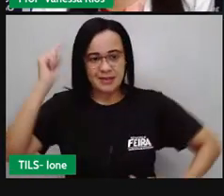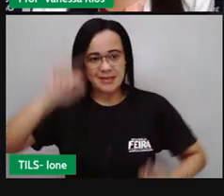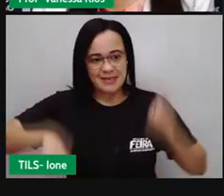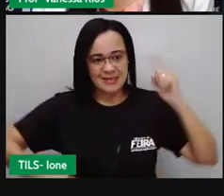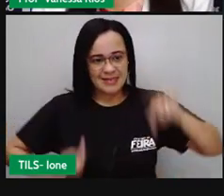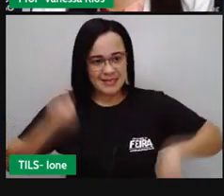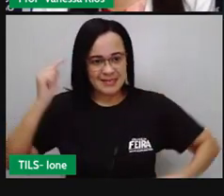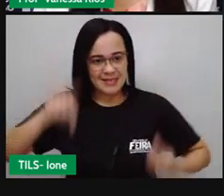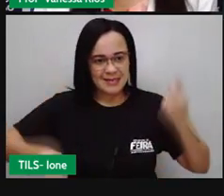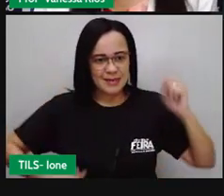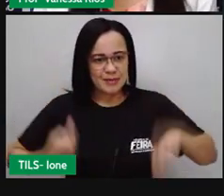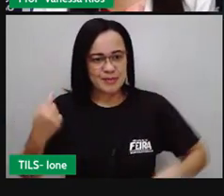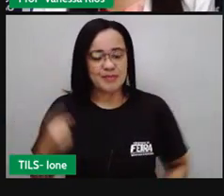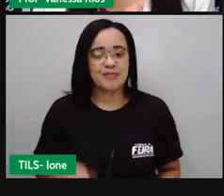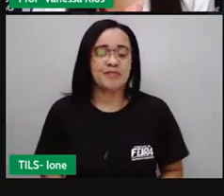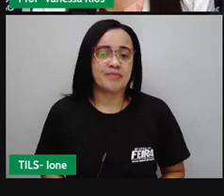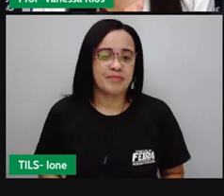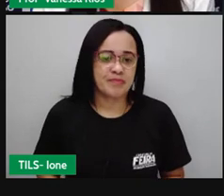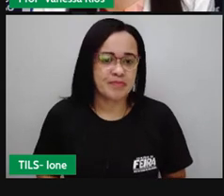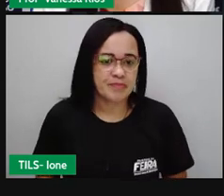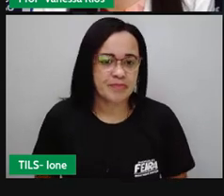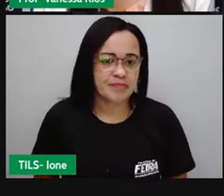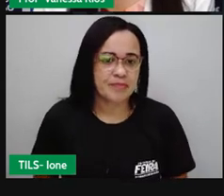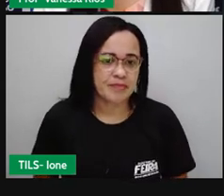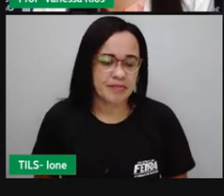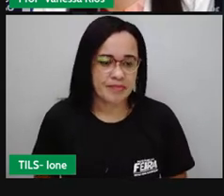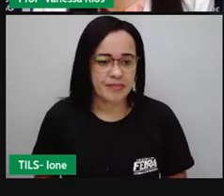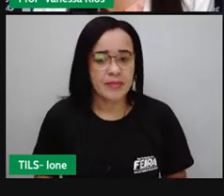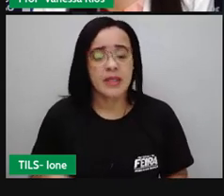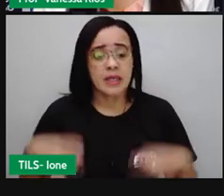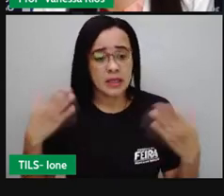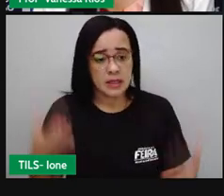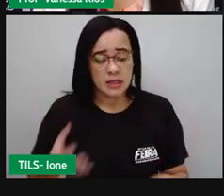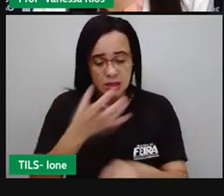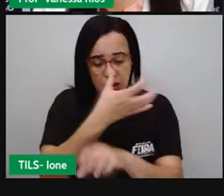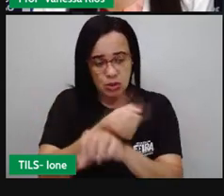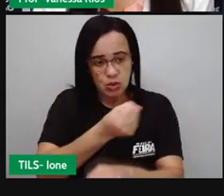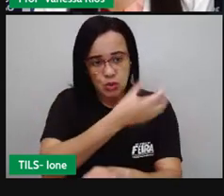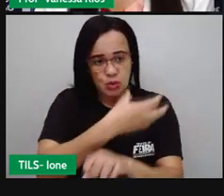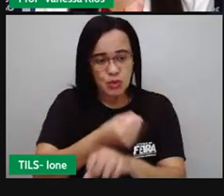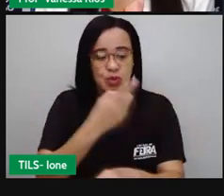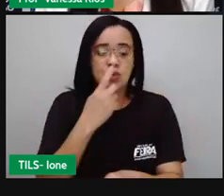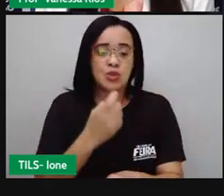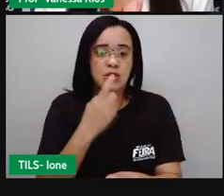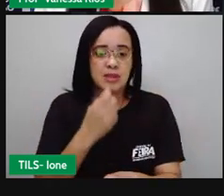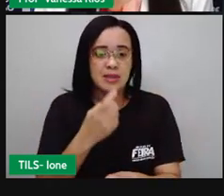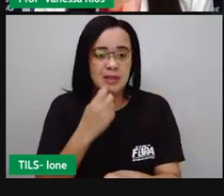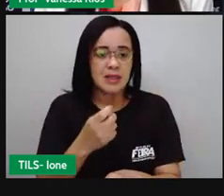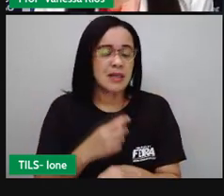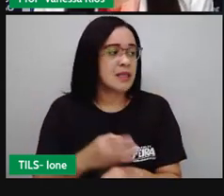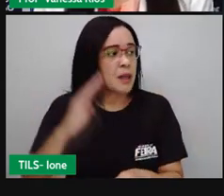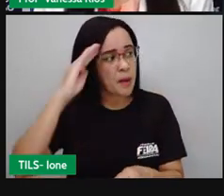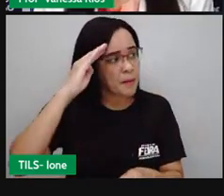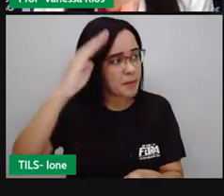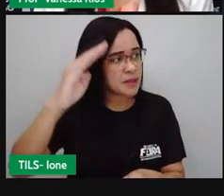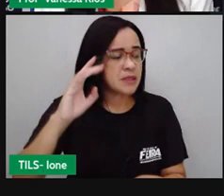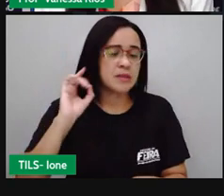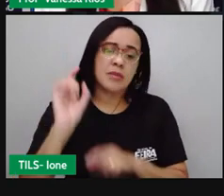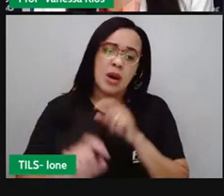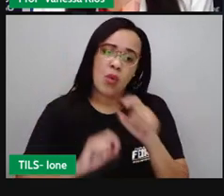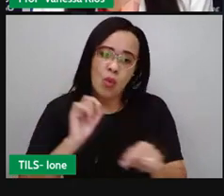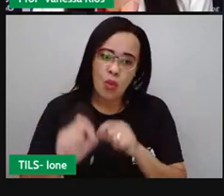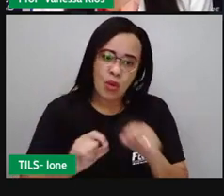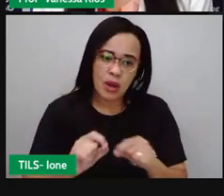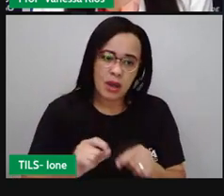A unidade básica de filtragem do sangue é chamada de néfron, né? Que é a localização menor aí durante